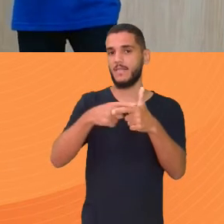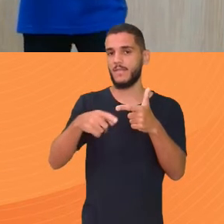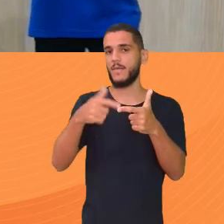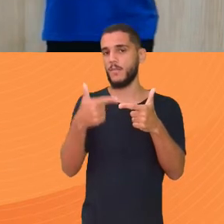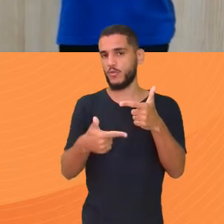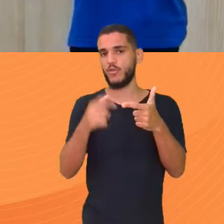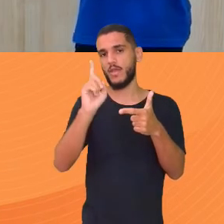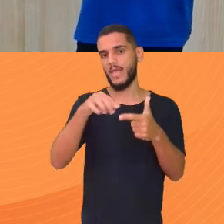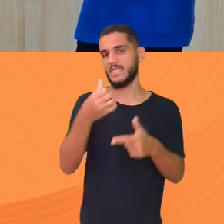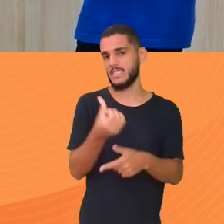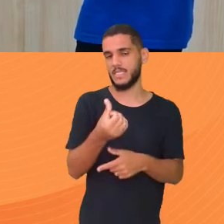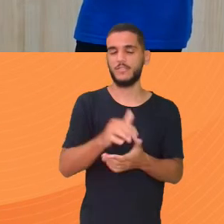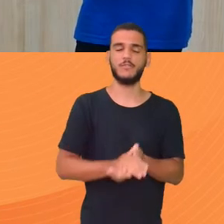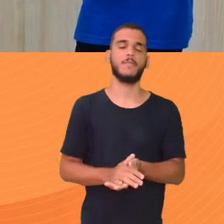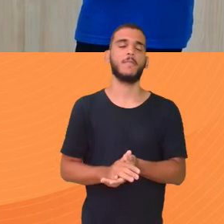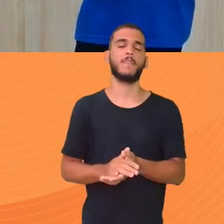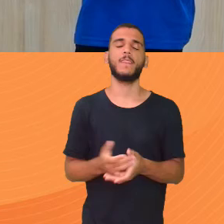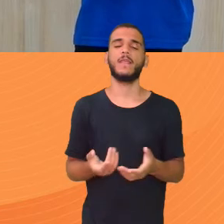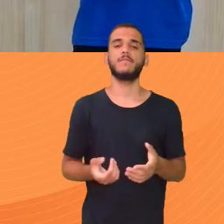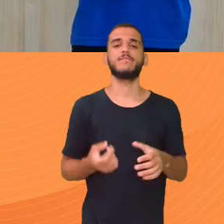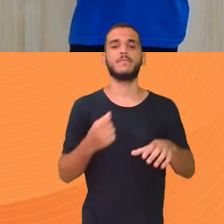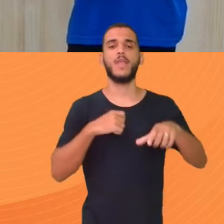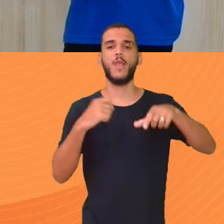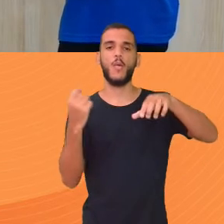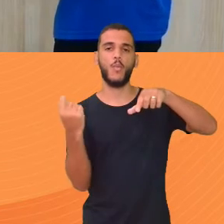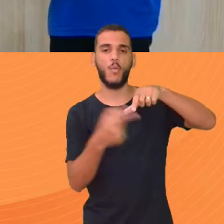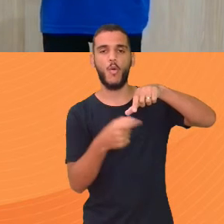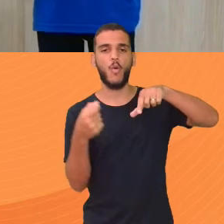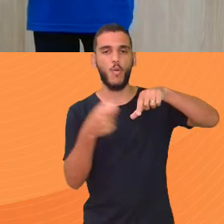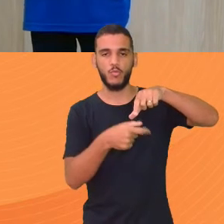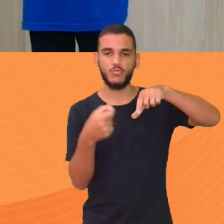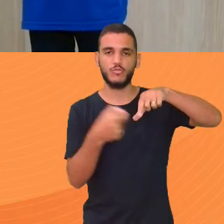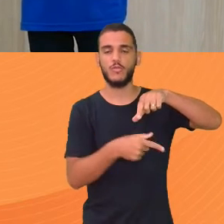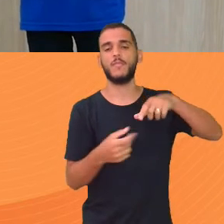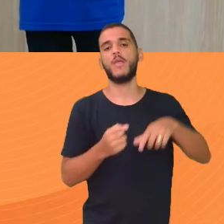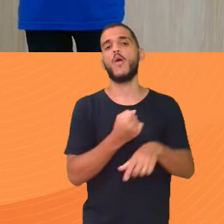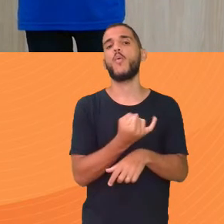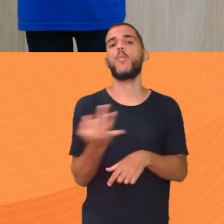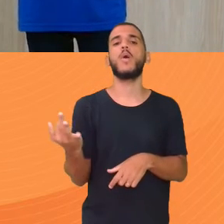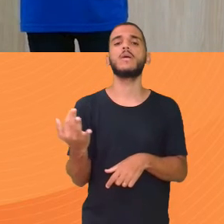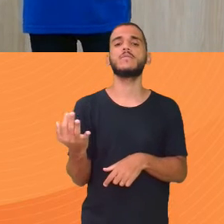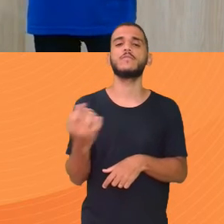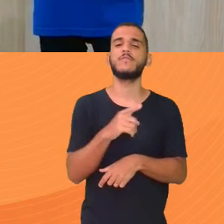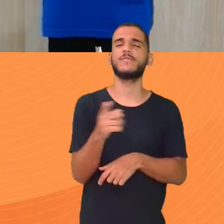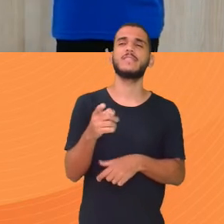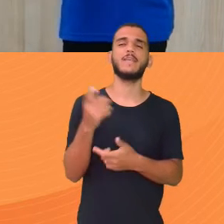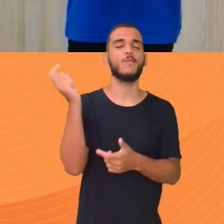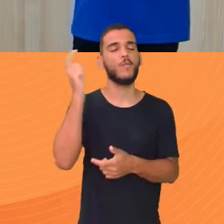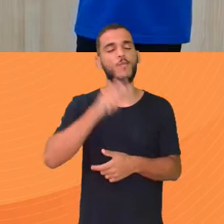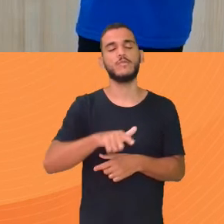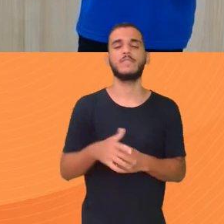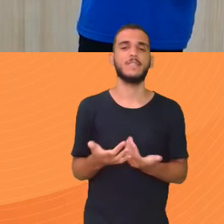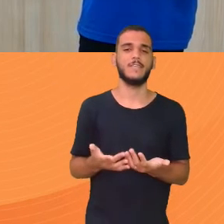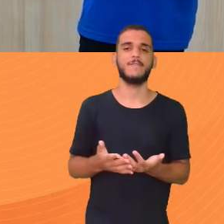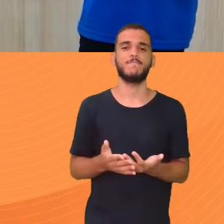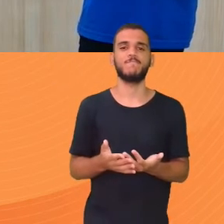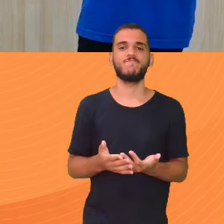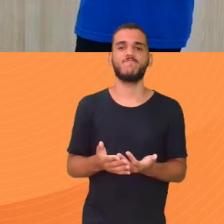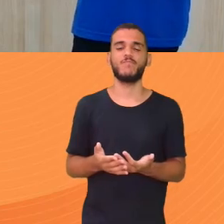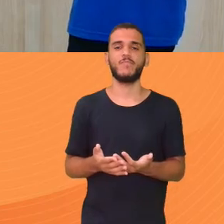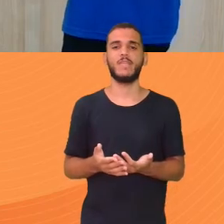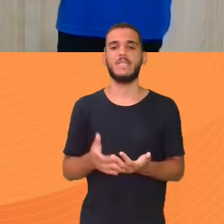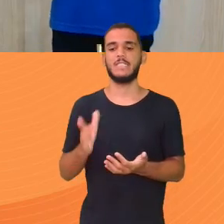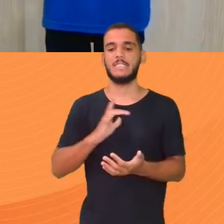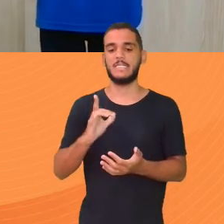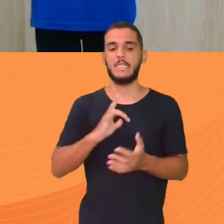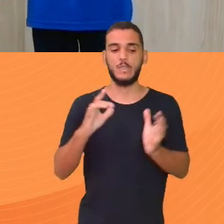A média de gols Se o time está indo bem ou ruim E aí Quantos gols Você vai fazer lá Então acho que Vou postar aqui Que esse